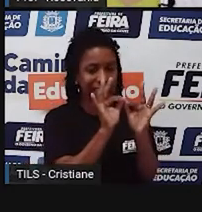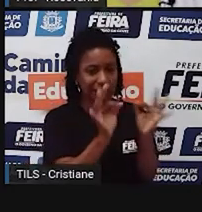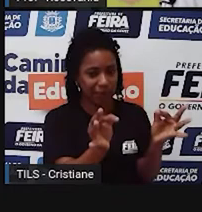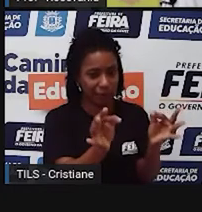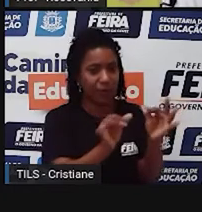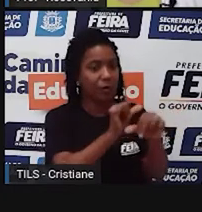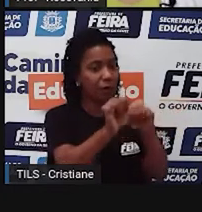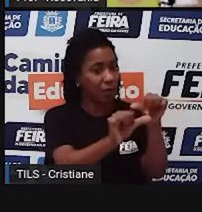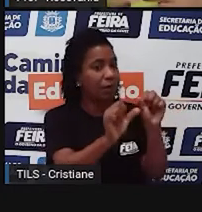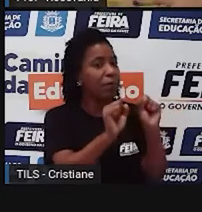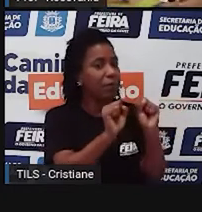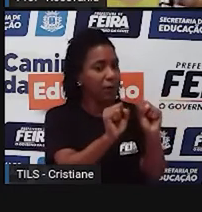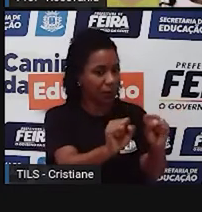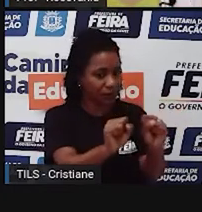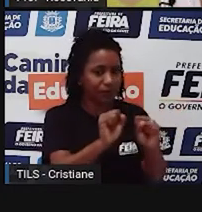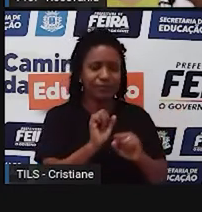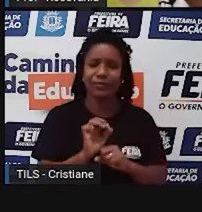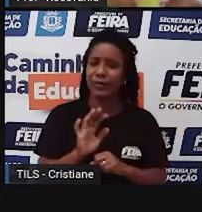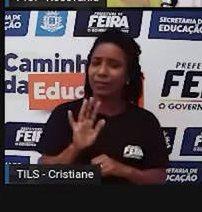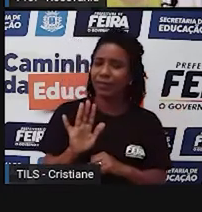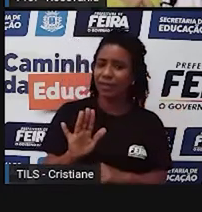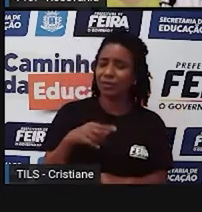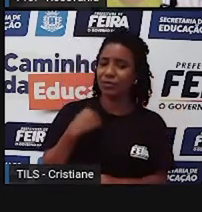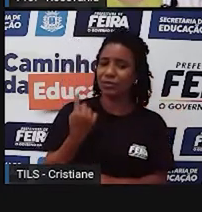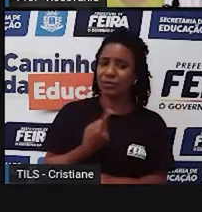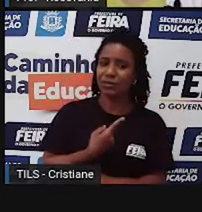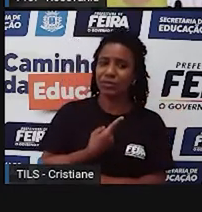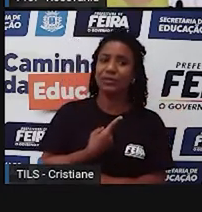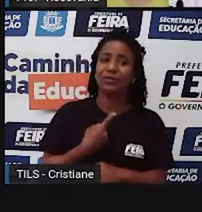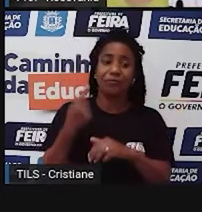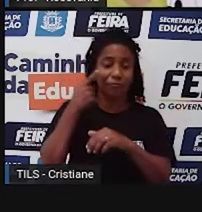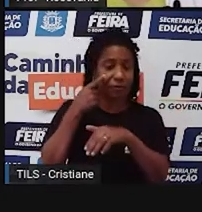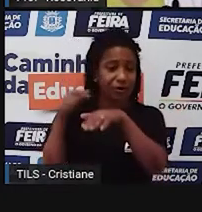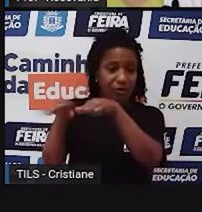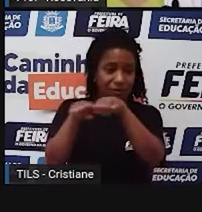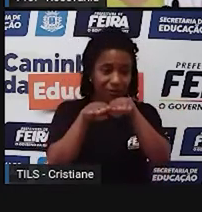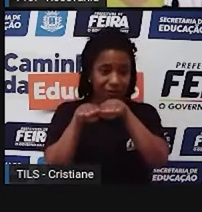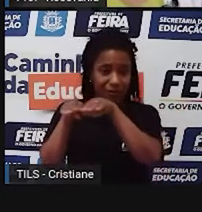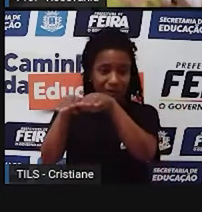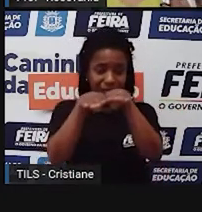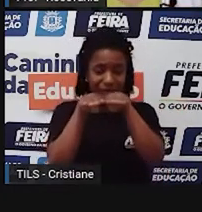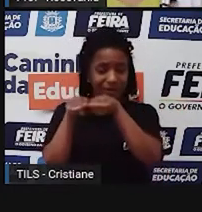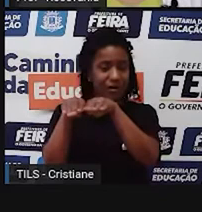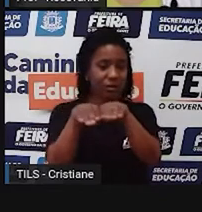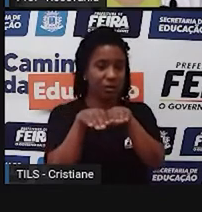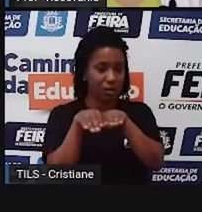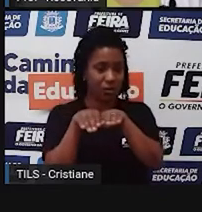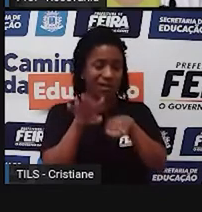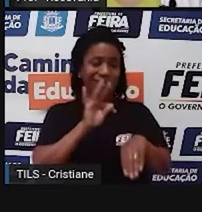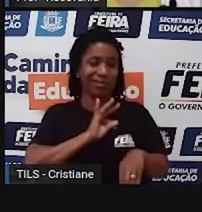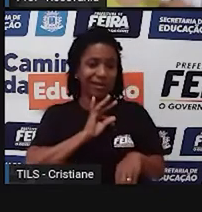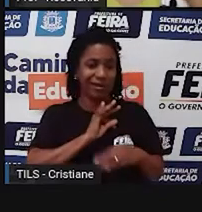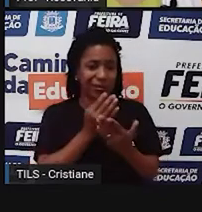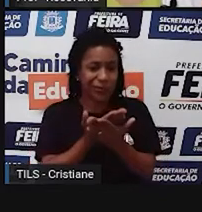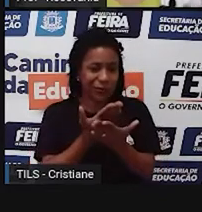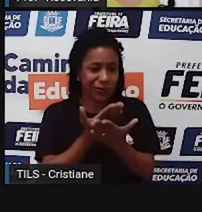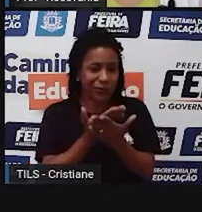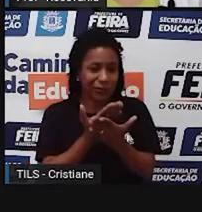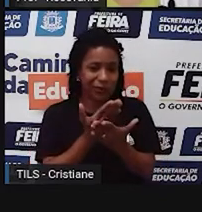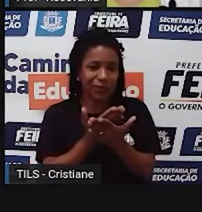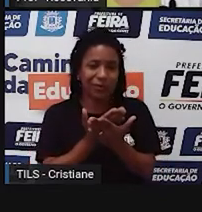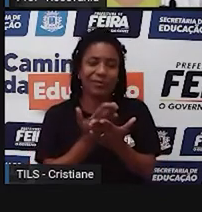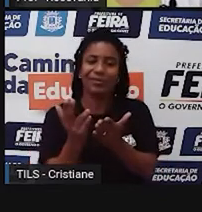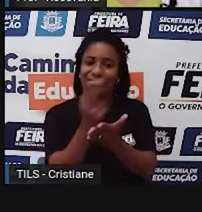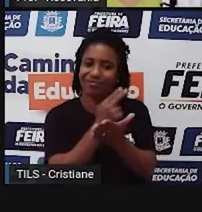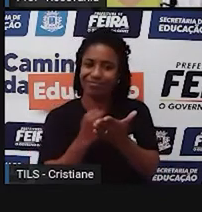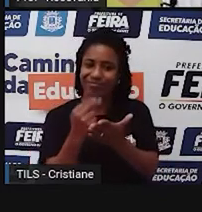mapas. Mas a gente percebe que tem uma padronização nisso, não é algo feito aleatoriamente, como se fazia, né,